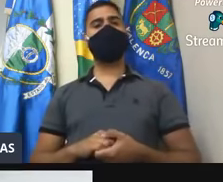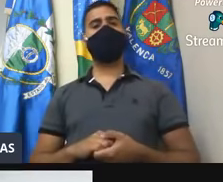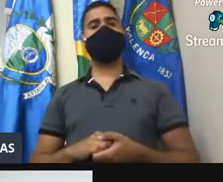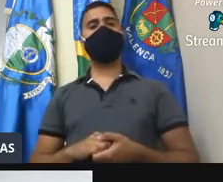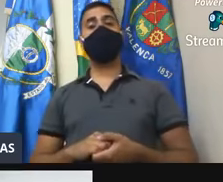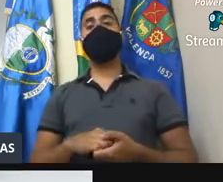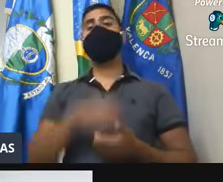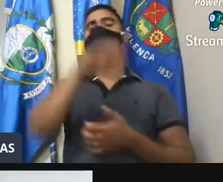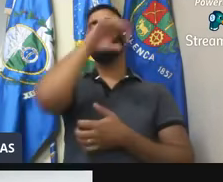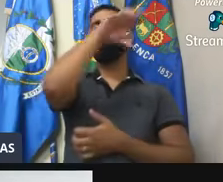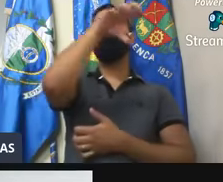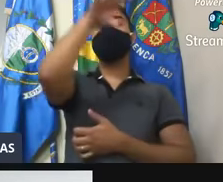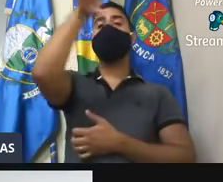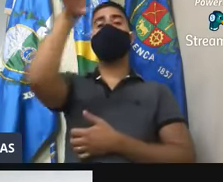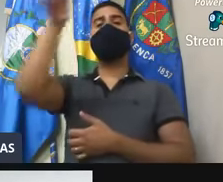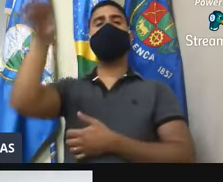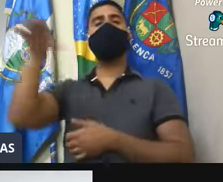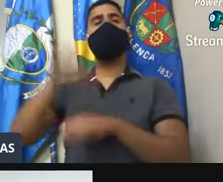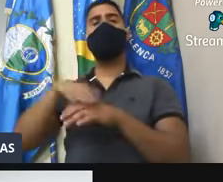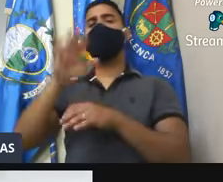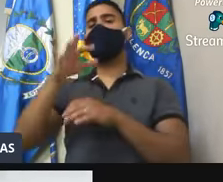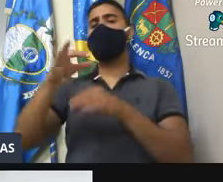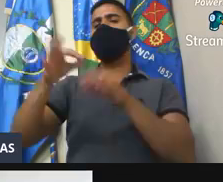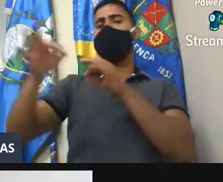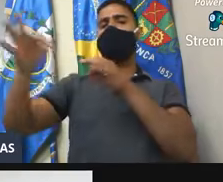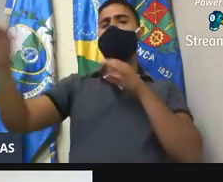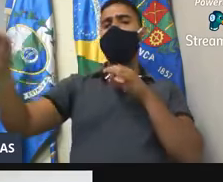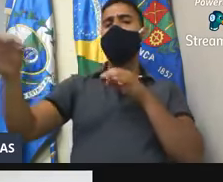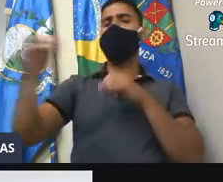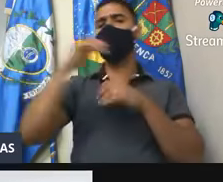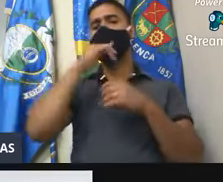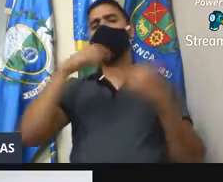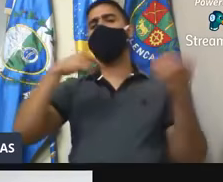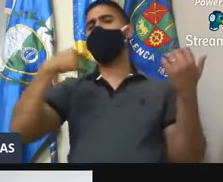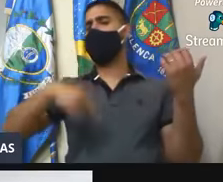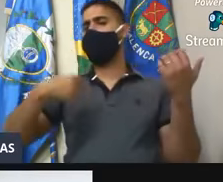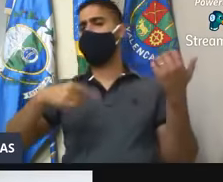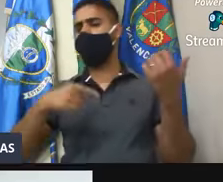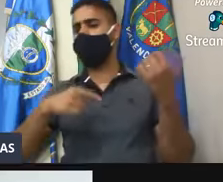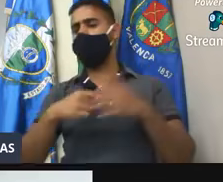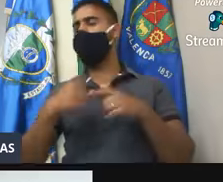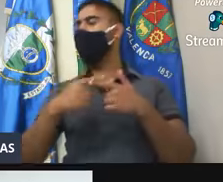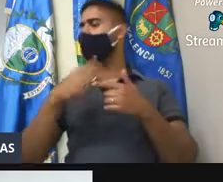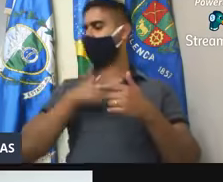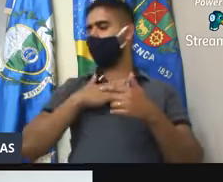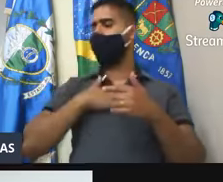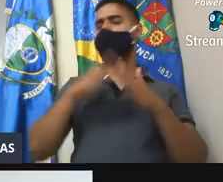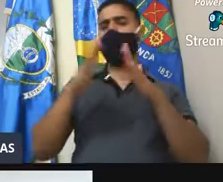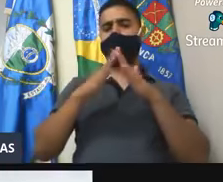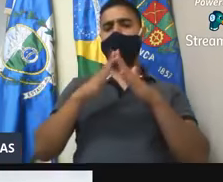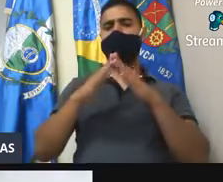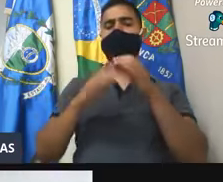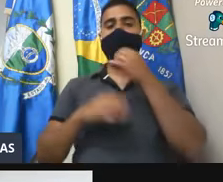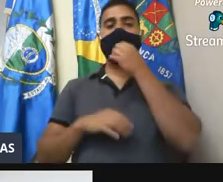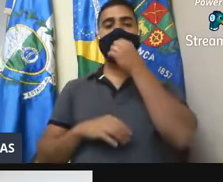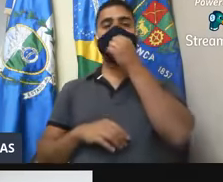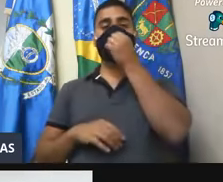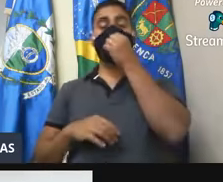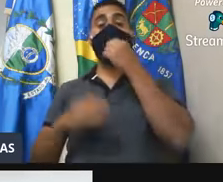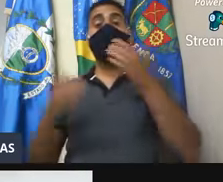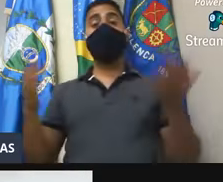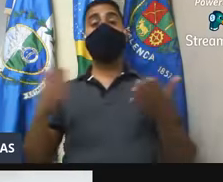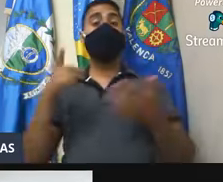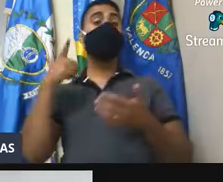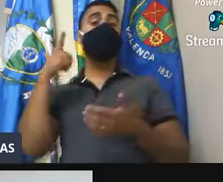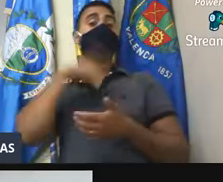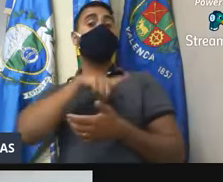distritos mais afastados, conservatório em específico, que lá resido, e hoje nós conseguimos